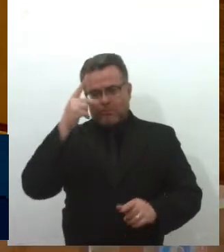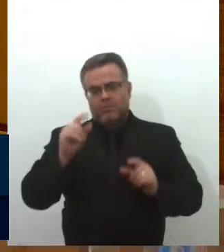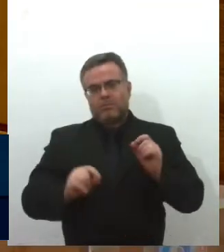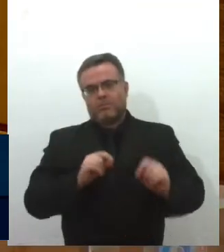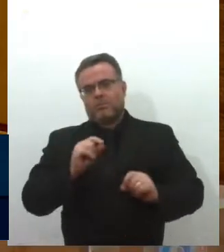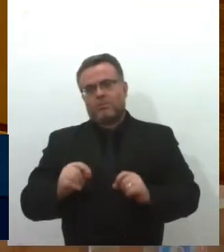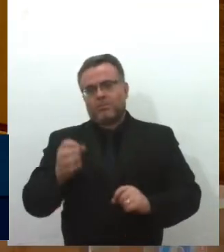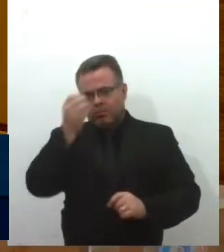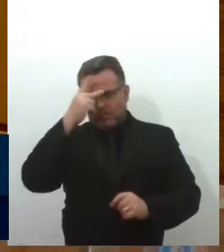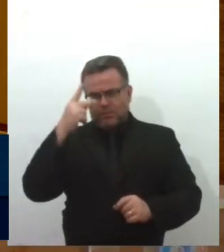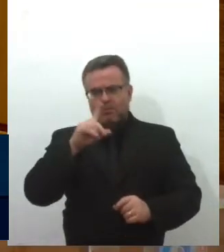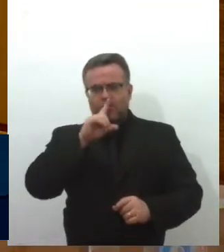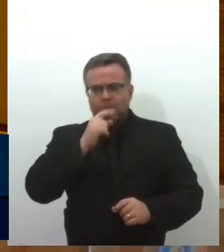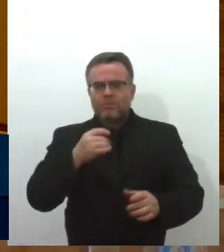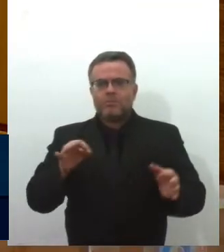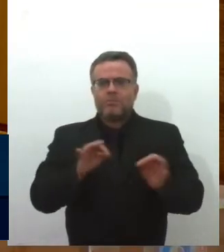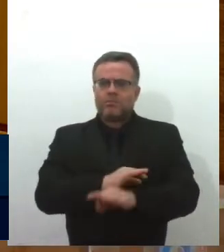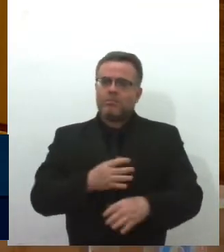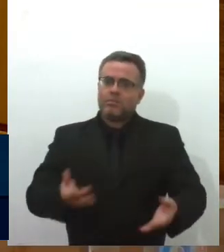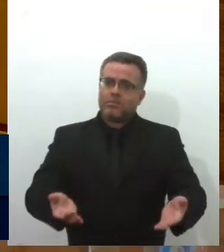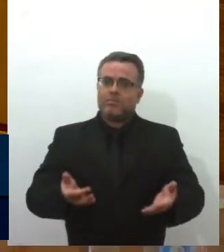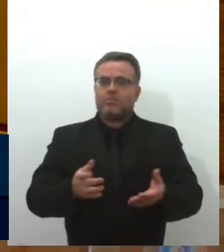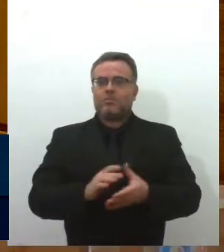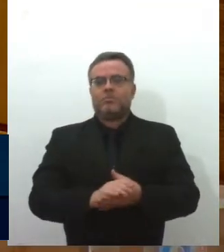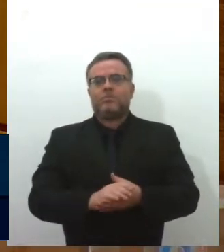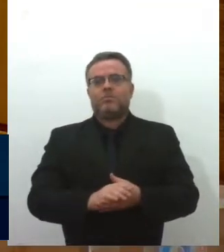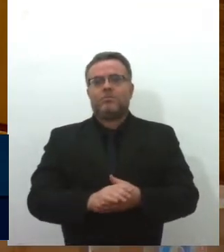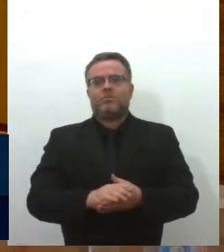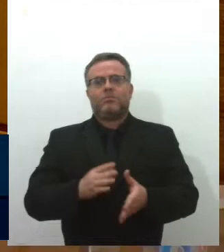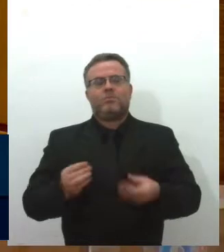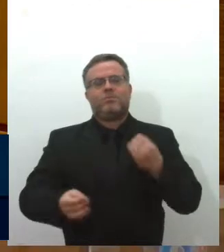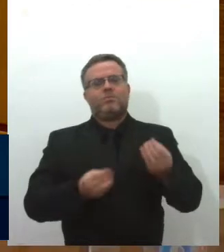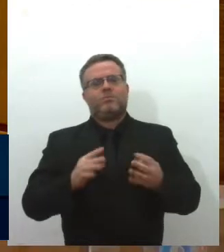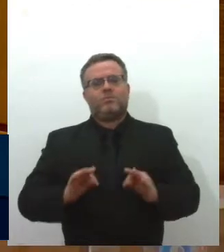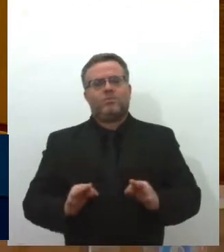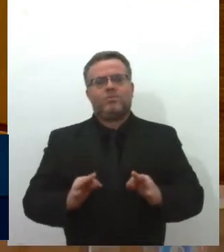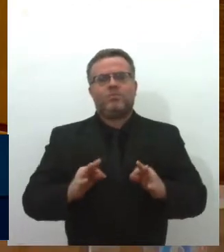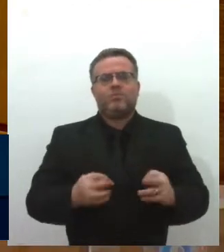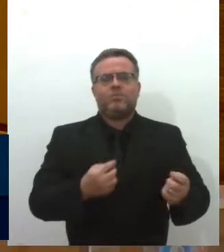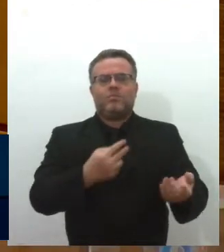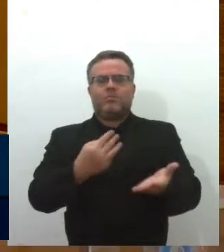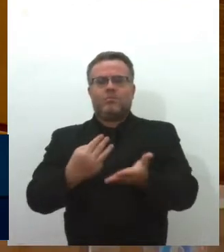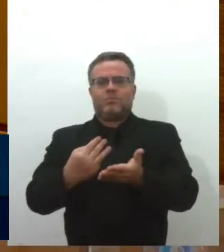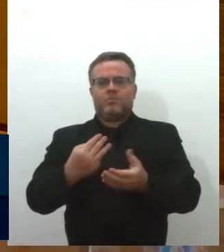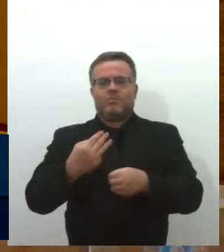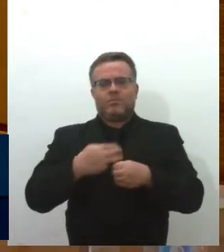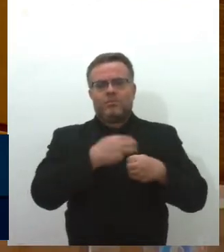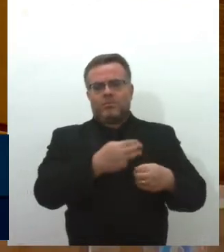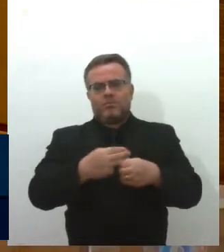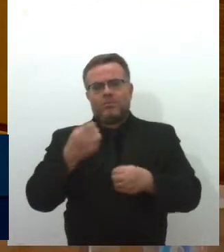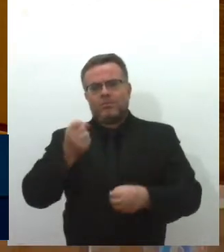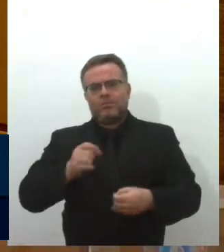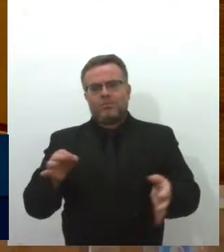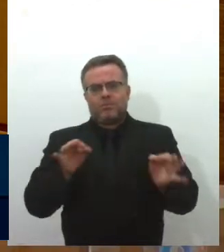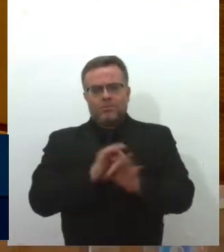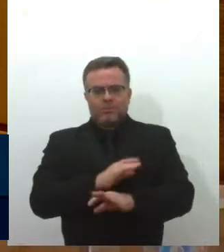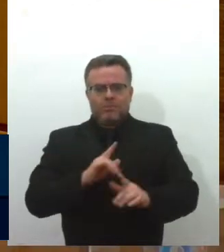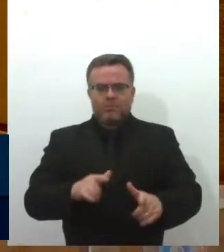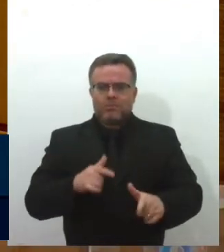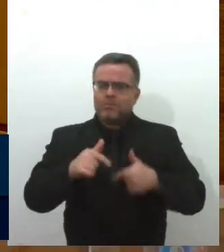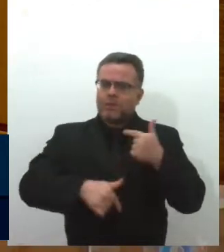prefeito de Aracaju, a todos os municípios sergipanos que agissem, que